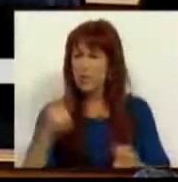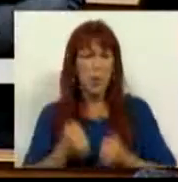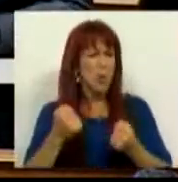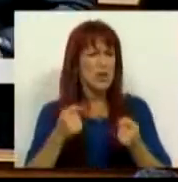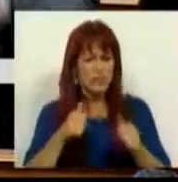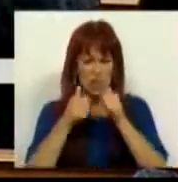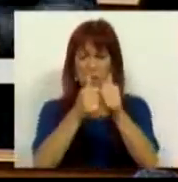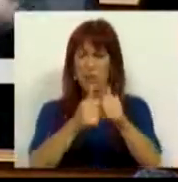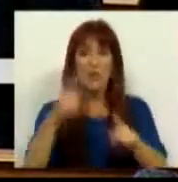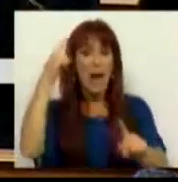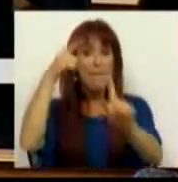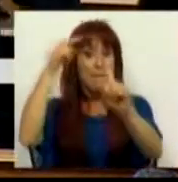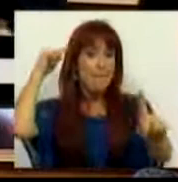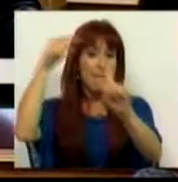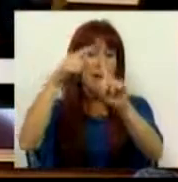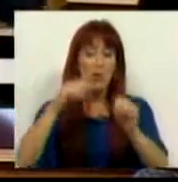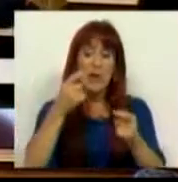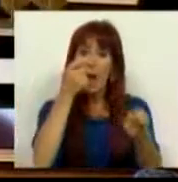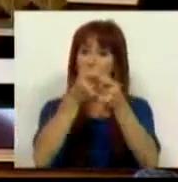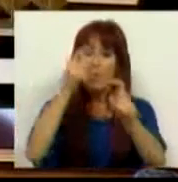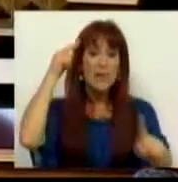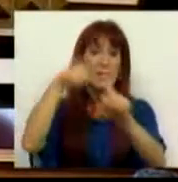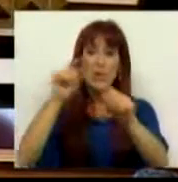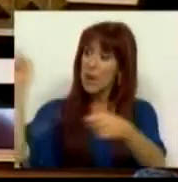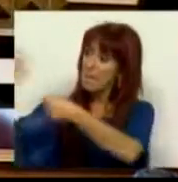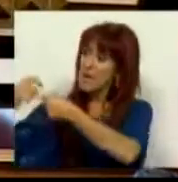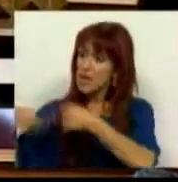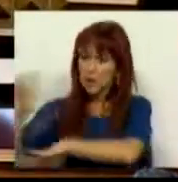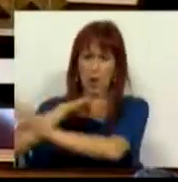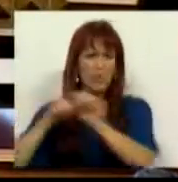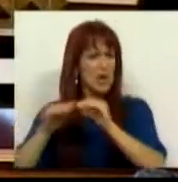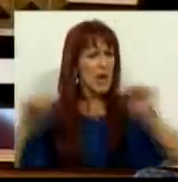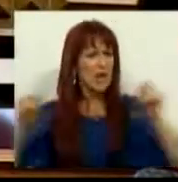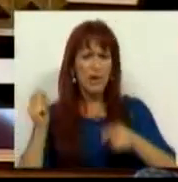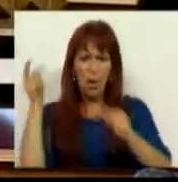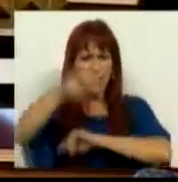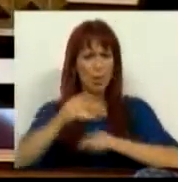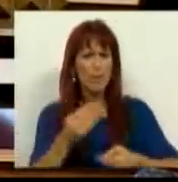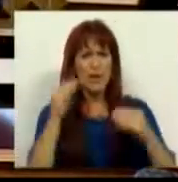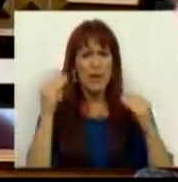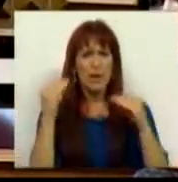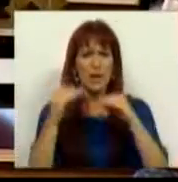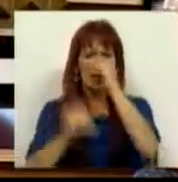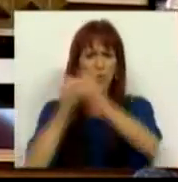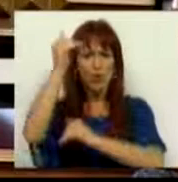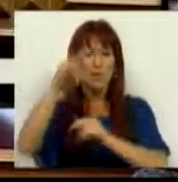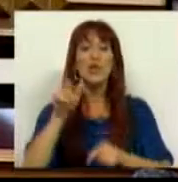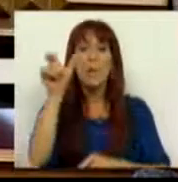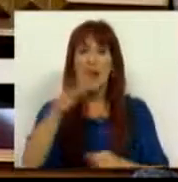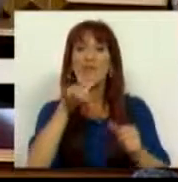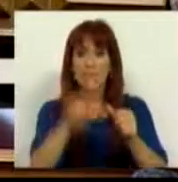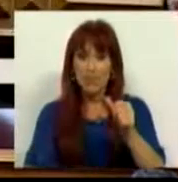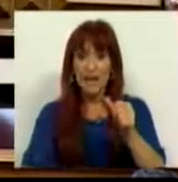conseguiremos cumprir a meta e a aproximação à meta dos nossos parceiros europeus ao nível da frequência do ensino superior. E voltando à palavra